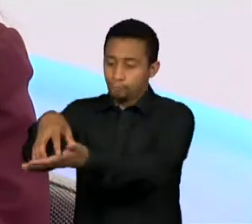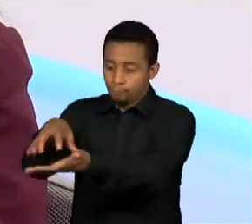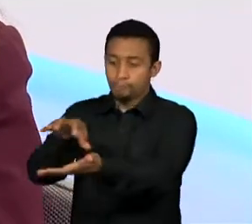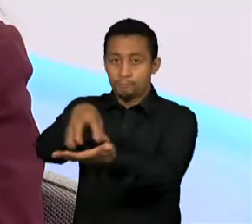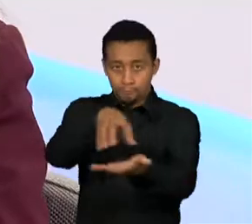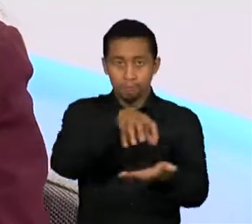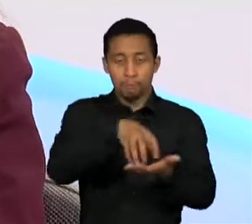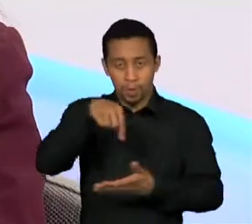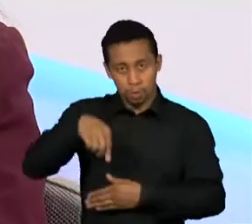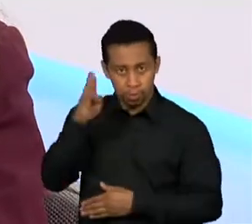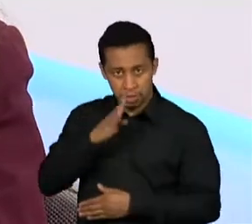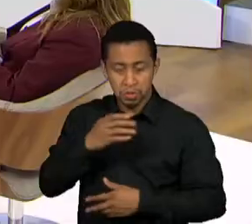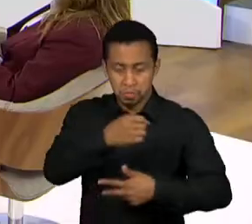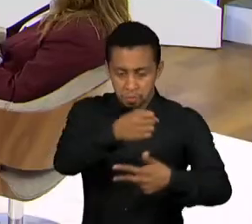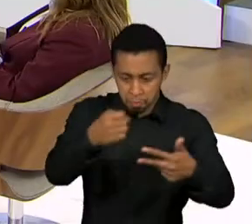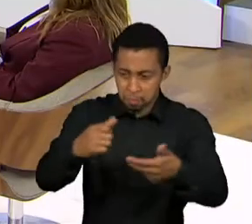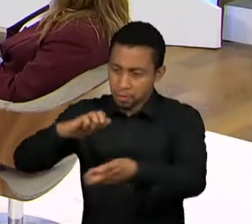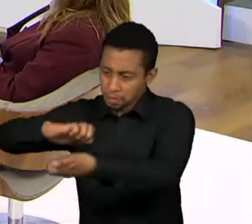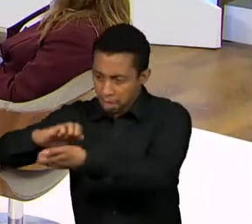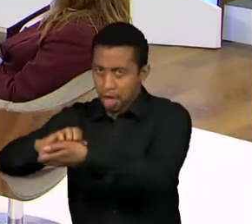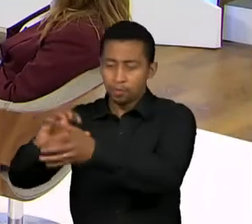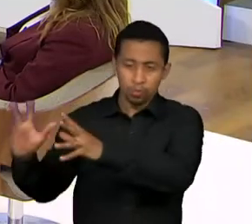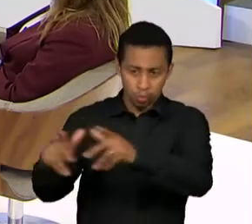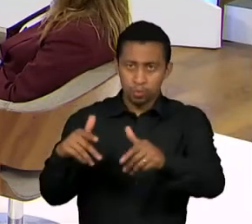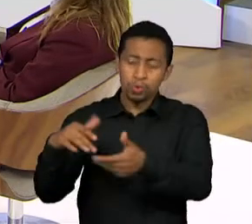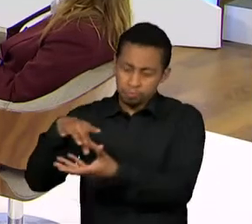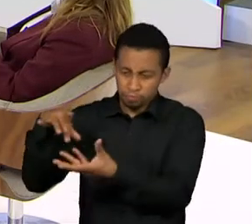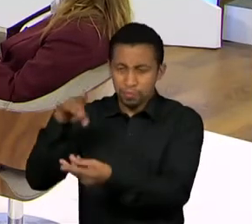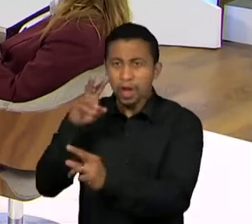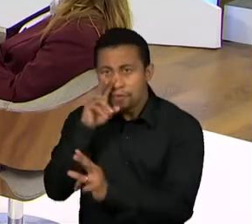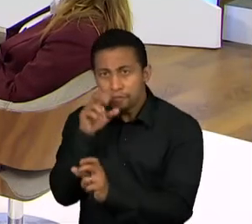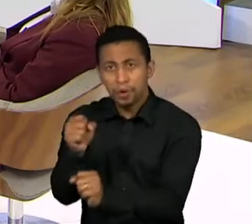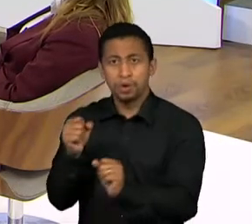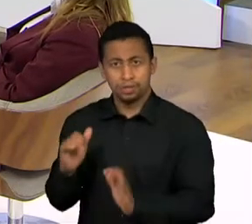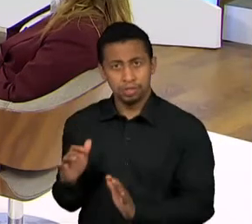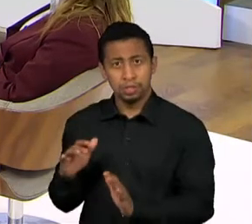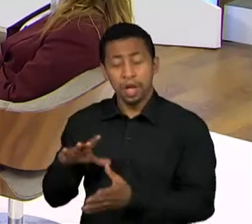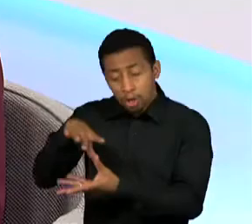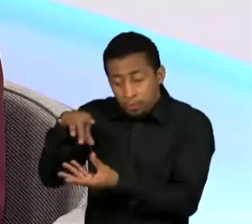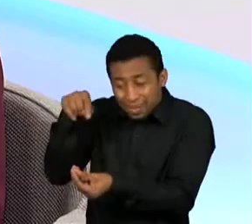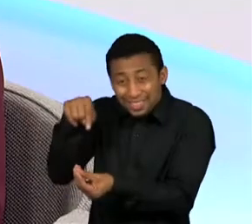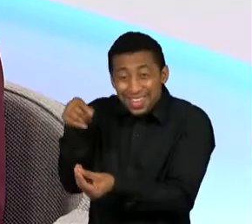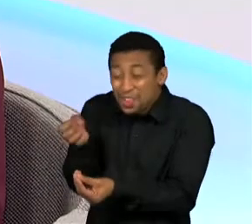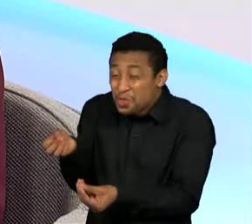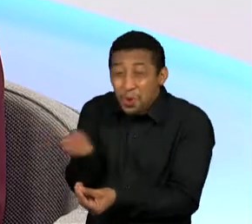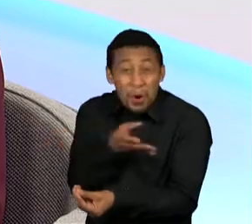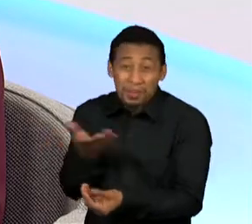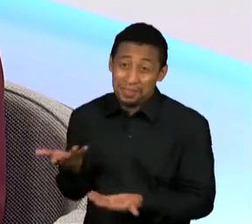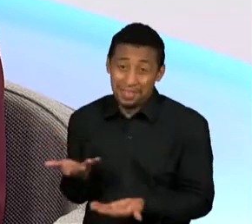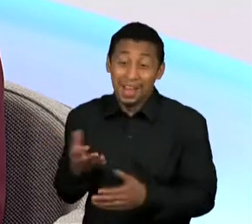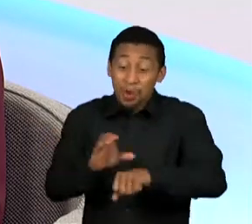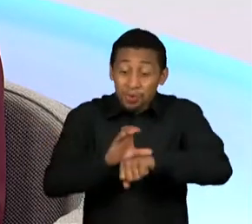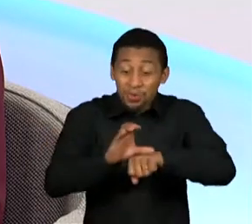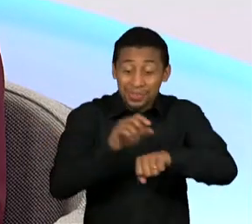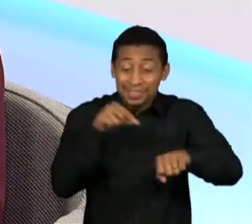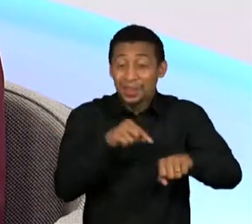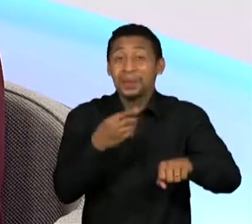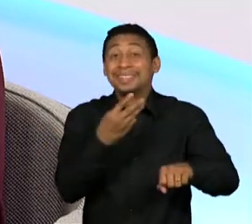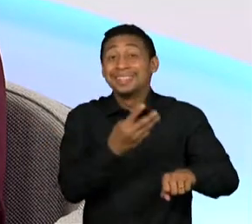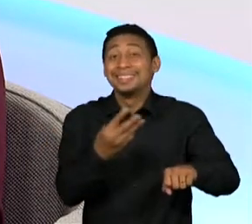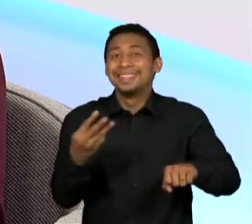muito fortes. E olha que a nossa democracia é muito jovem, olha que a nossa Constituição só completou 33 anos